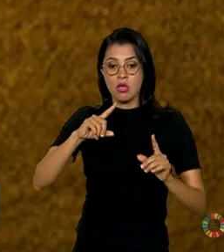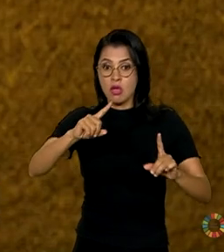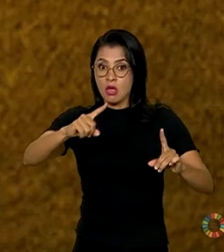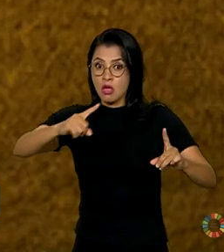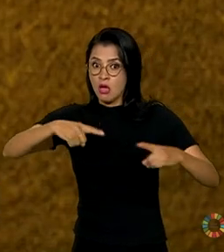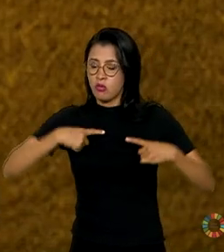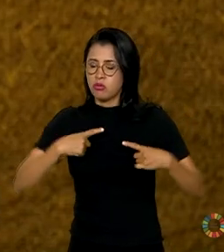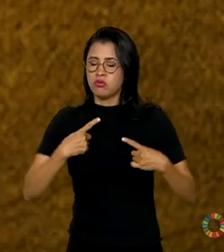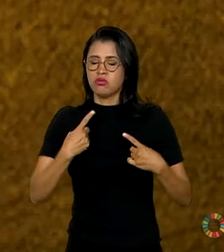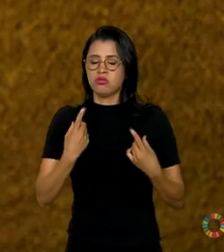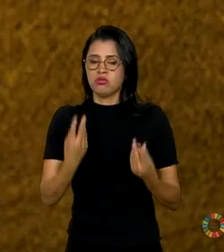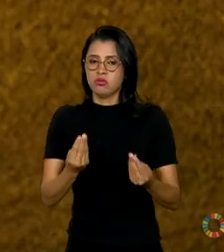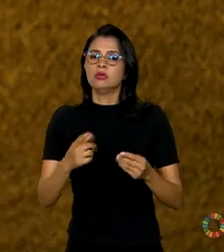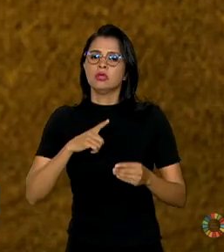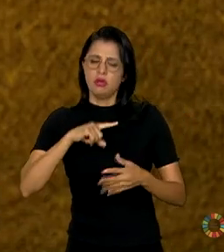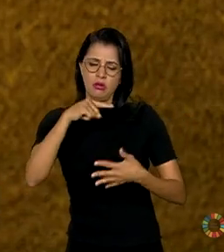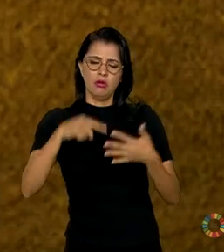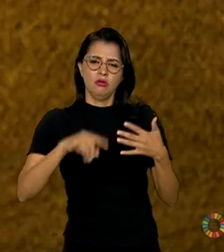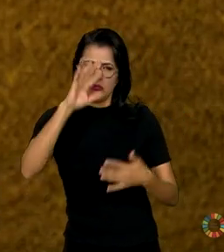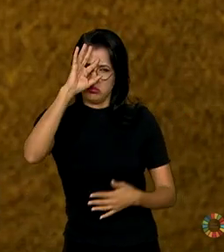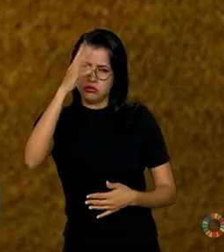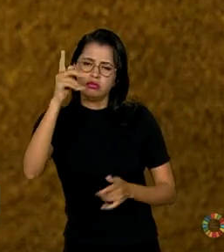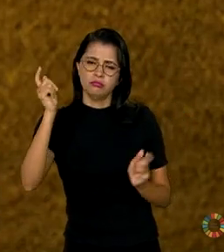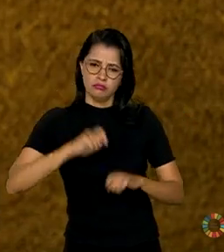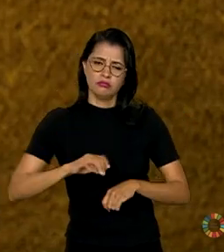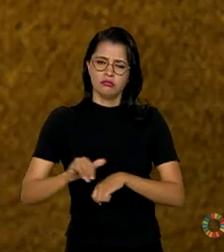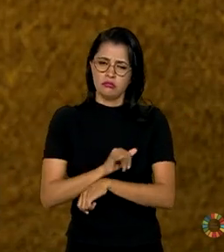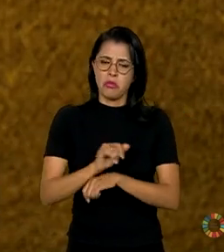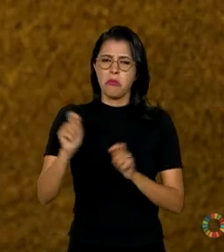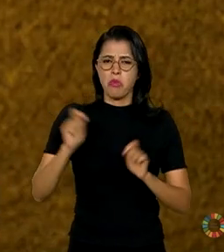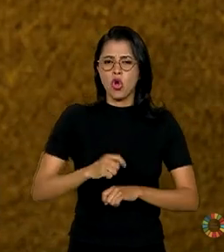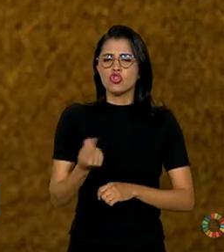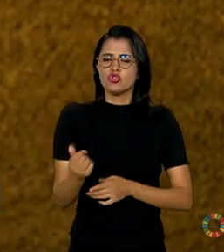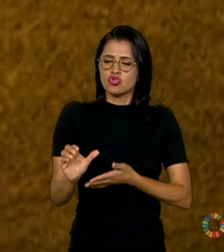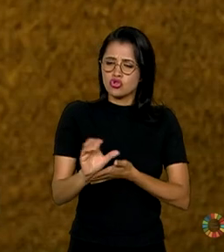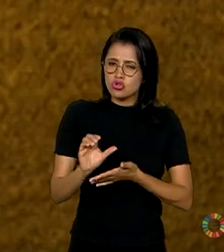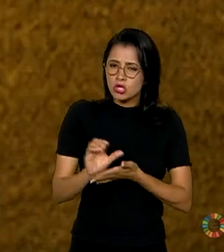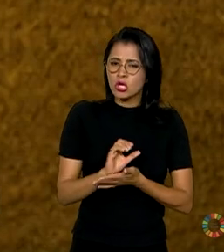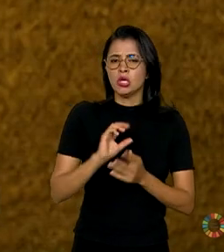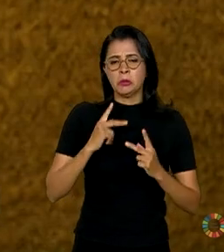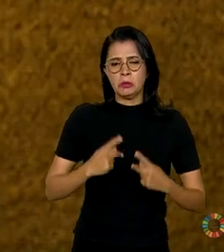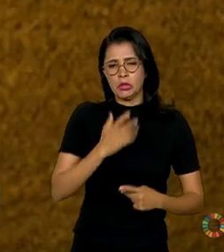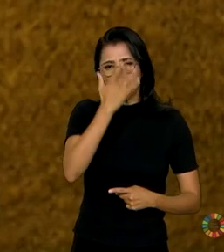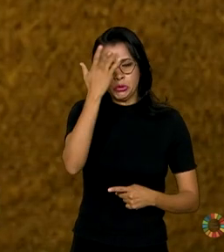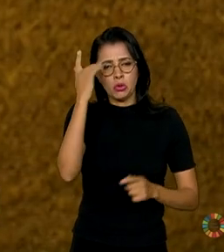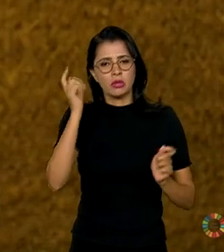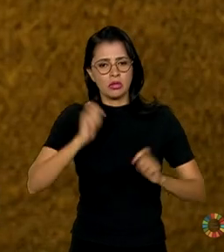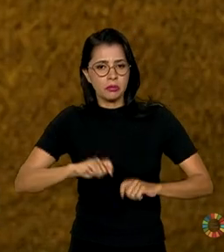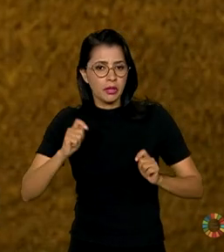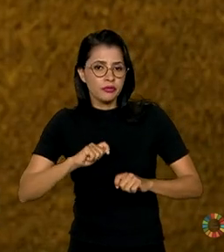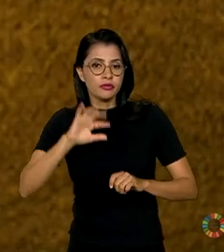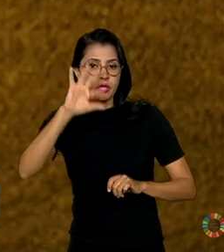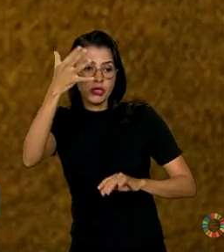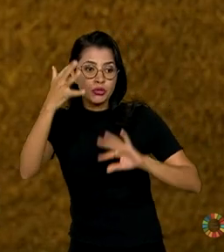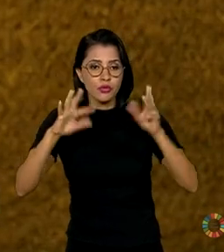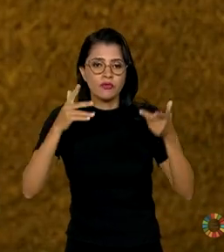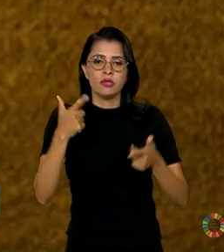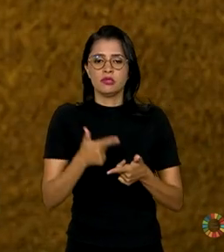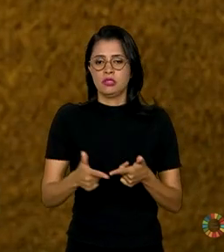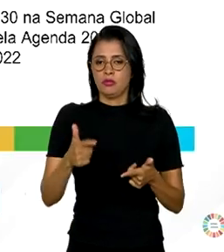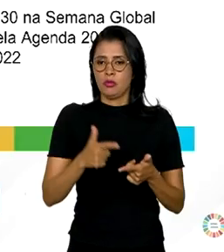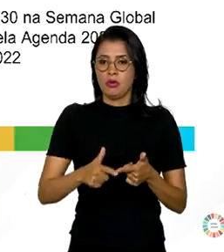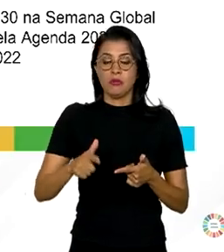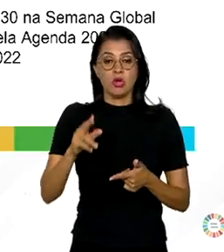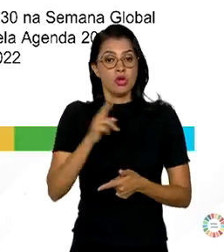seja imenso, existem soluções viáveis, recursos financeiros e humanos capazes de resolver os problemas